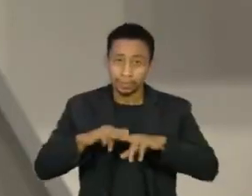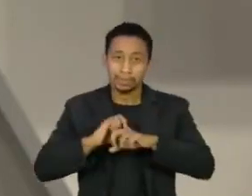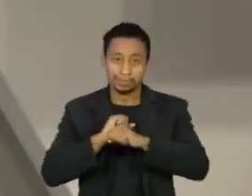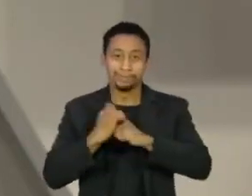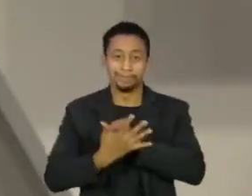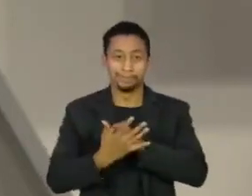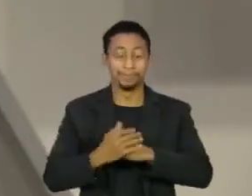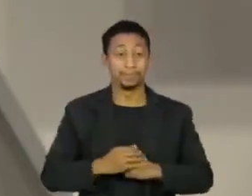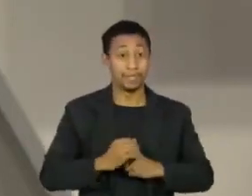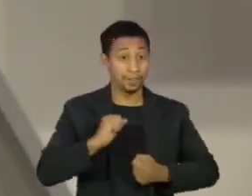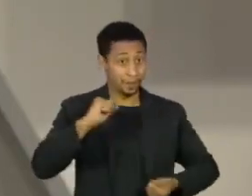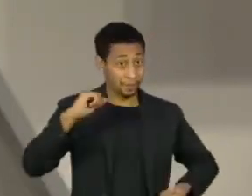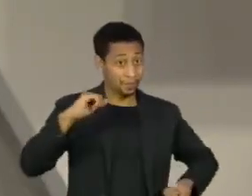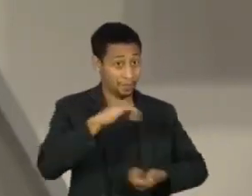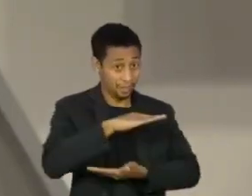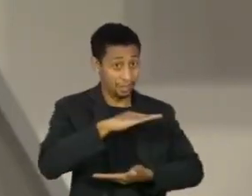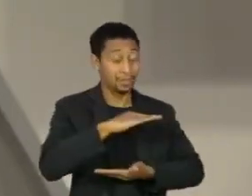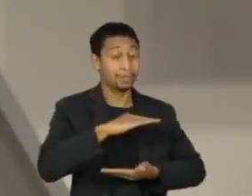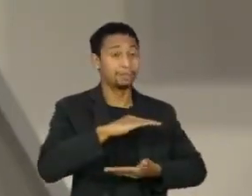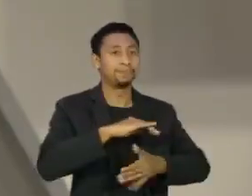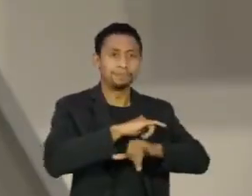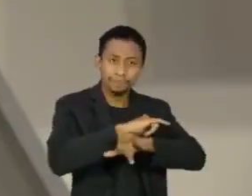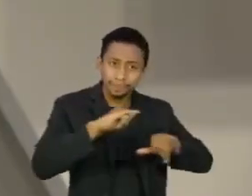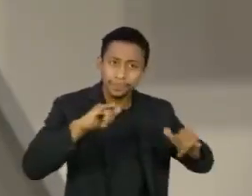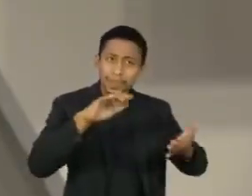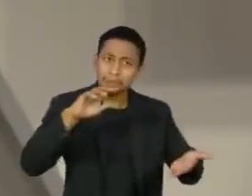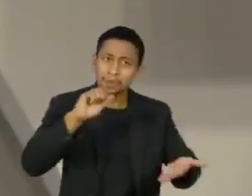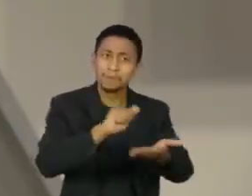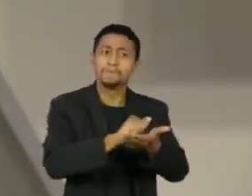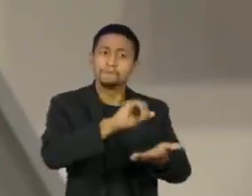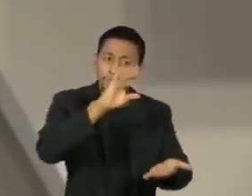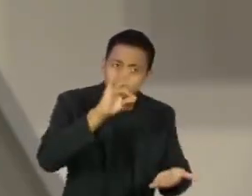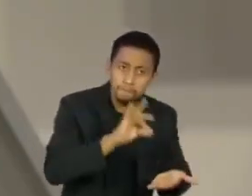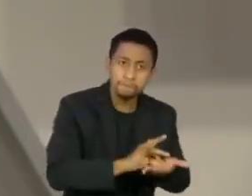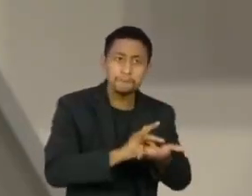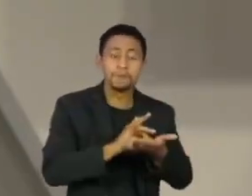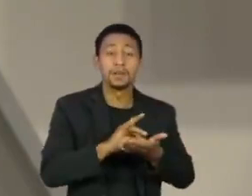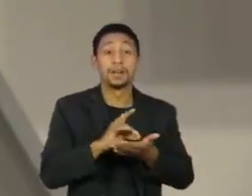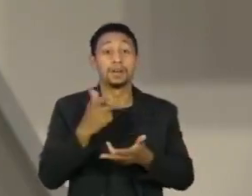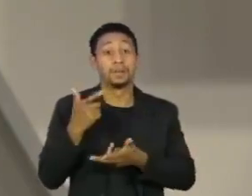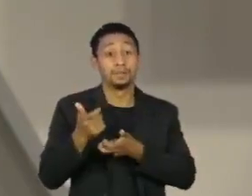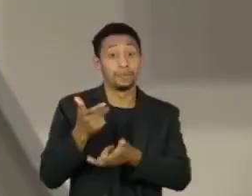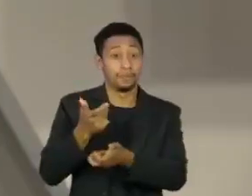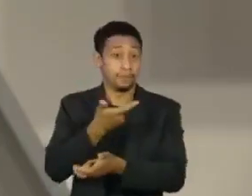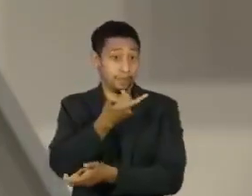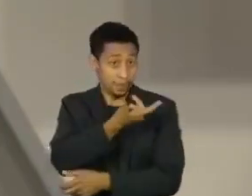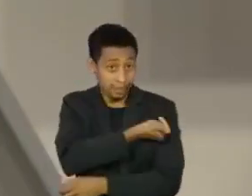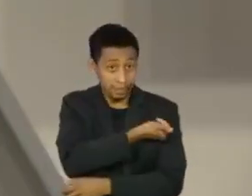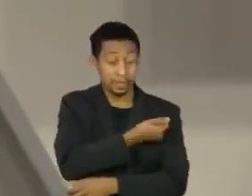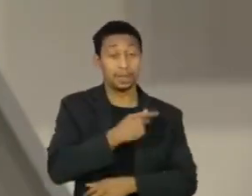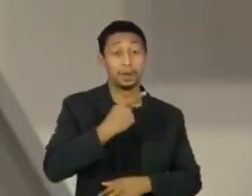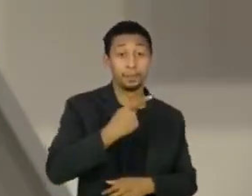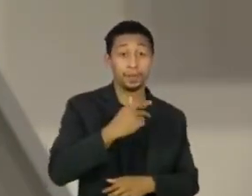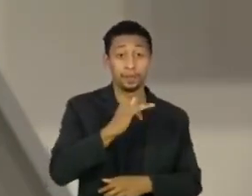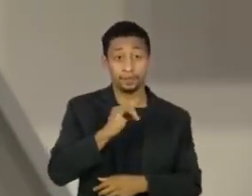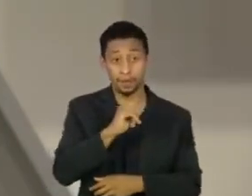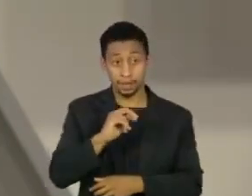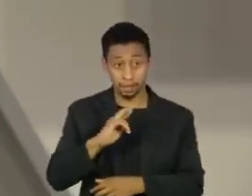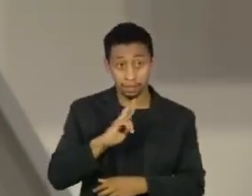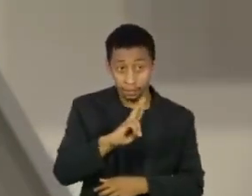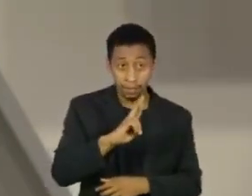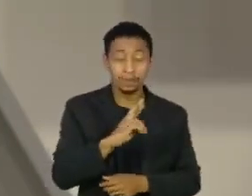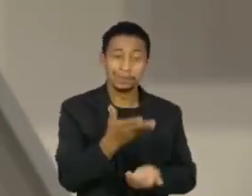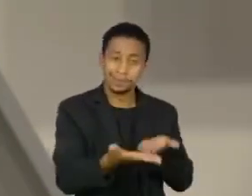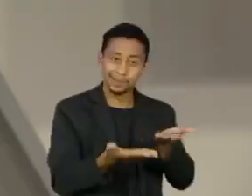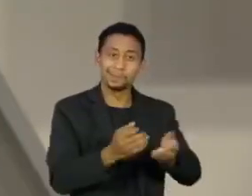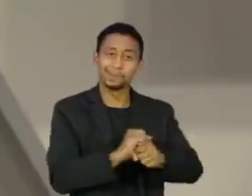A Anvisa concedeu o registro definitivo para a vacina da Pfizer contra a Covid-19. É uma ótima notícia,